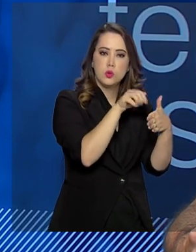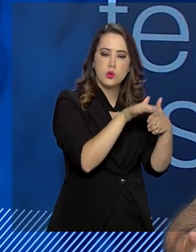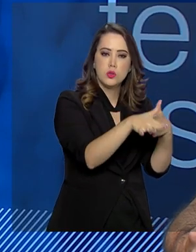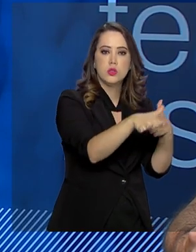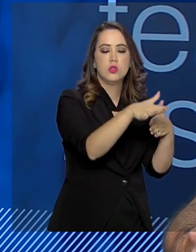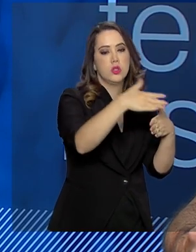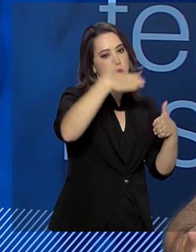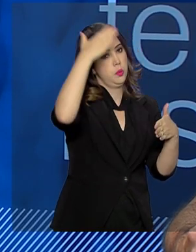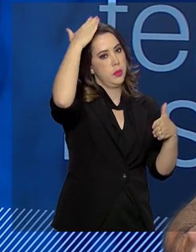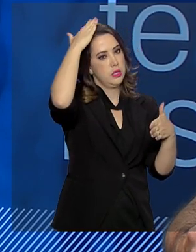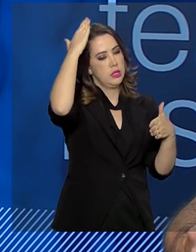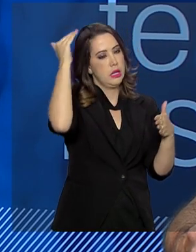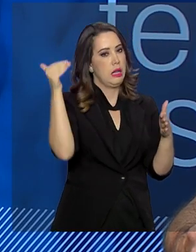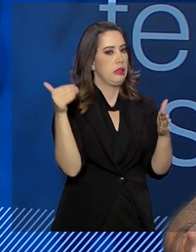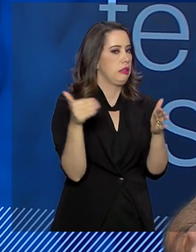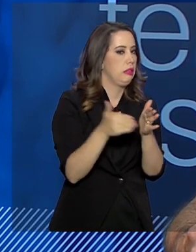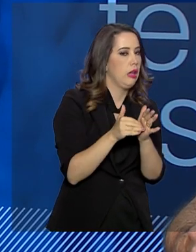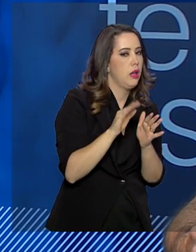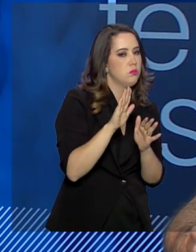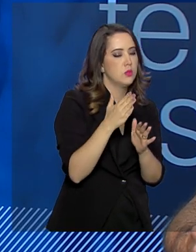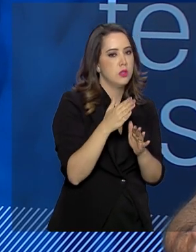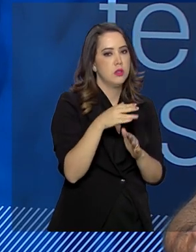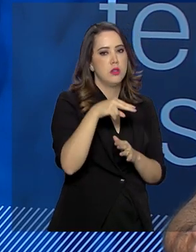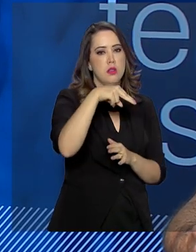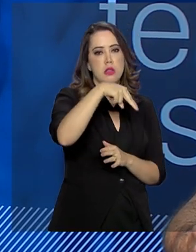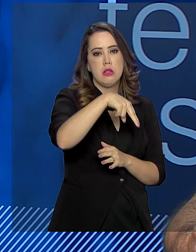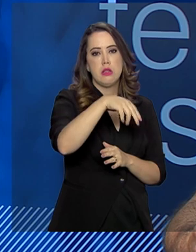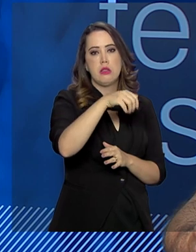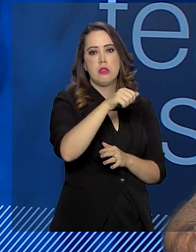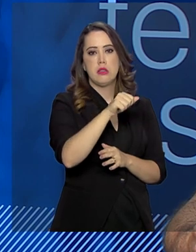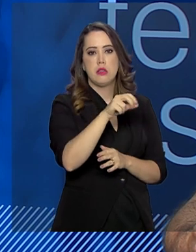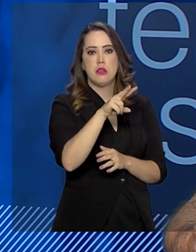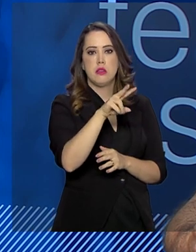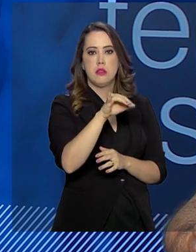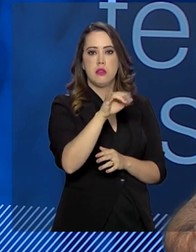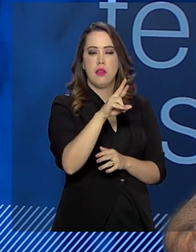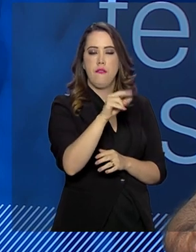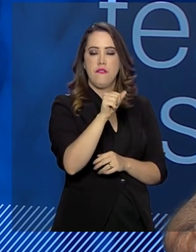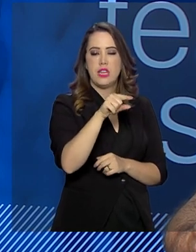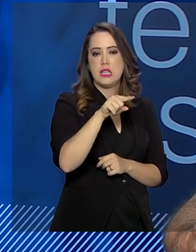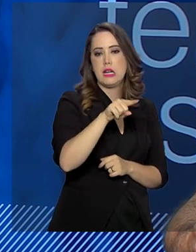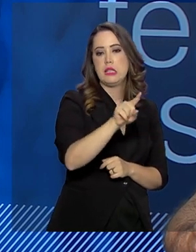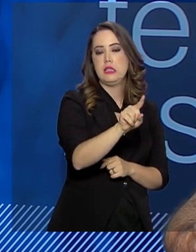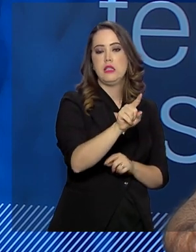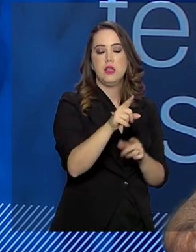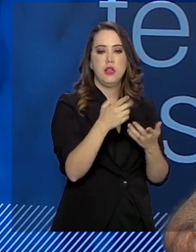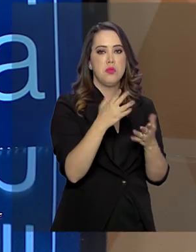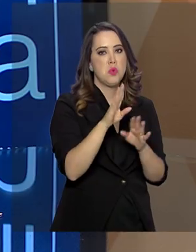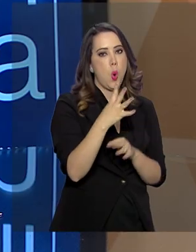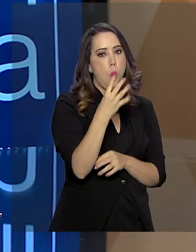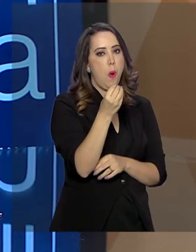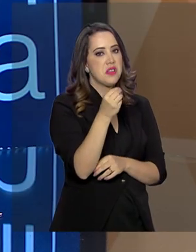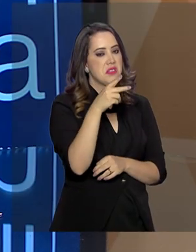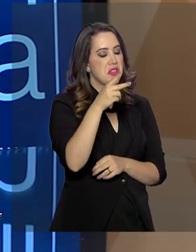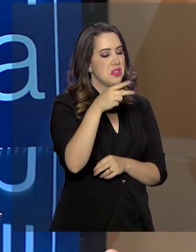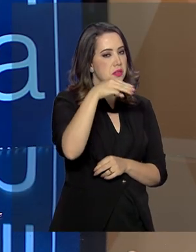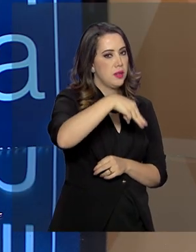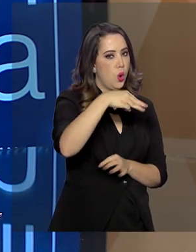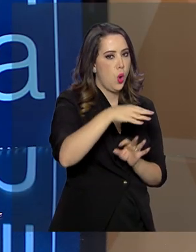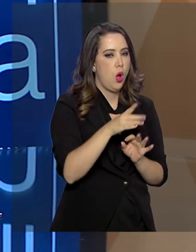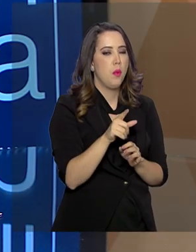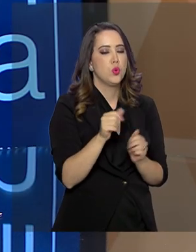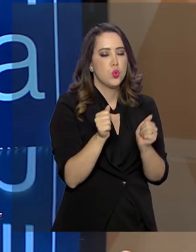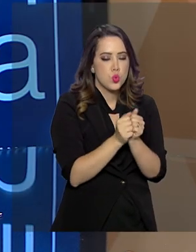Iguaçu até a Querência do Norte, entrando ali na região de Naviraí e Mundo Novo, uma área de praticamente 400 quilômetros linear, pegando todo o lago de